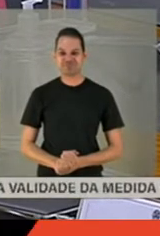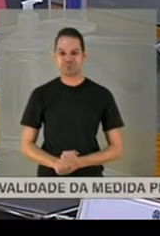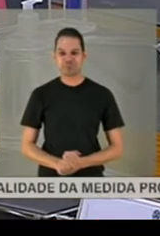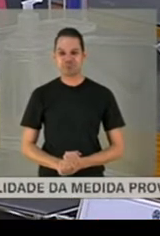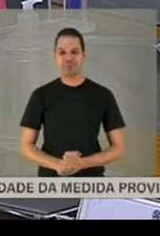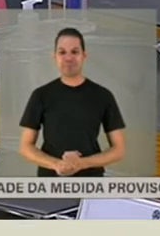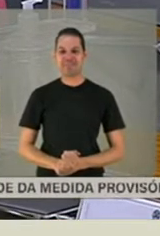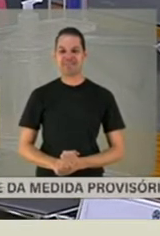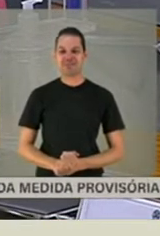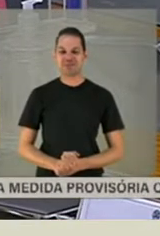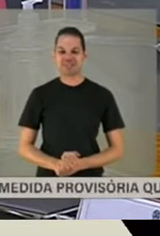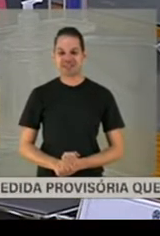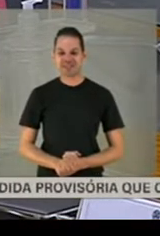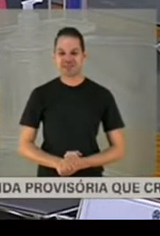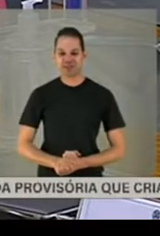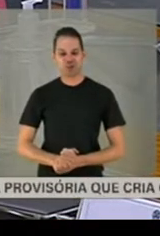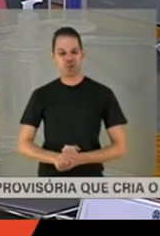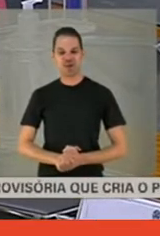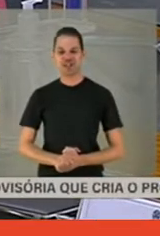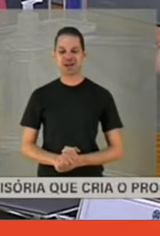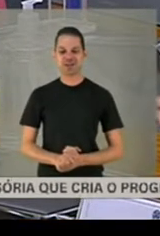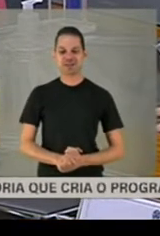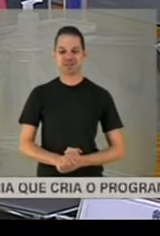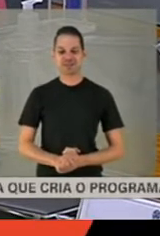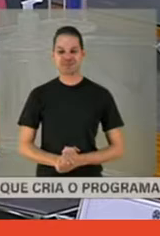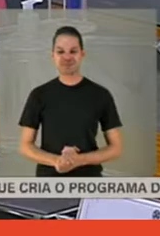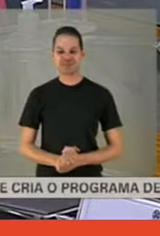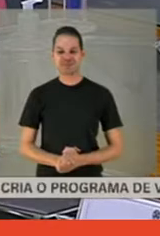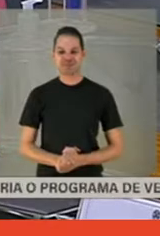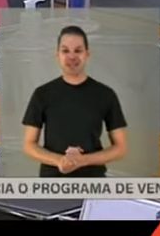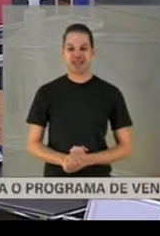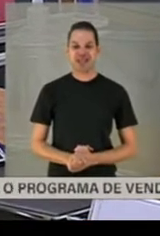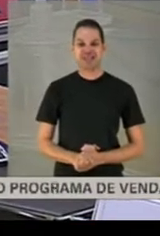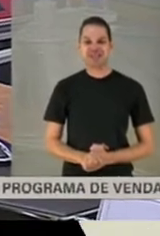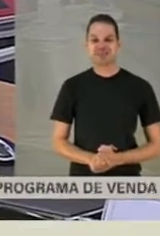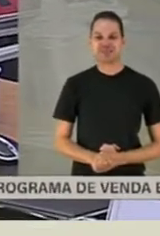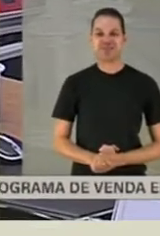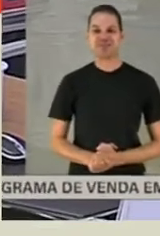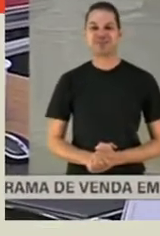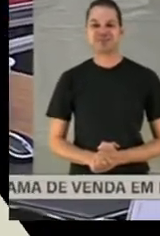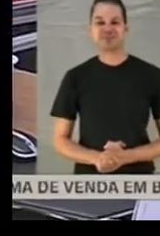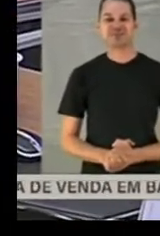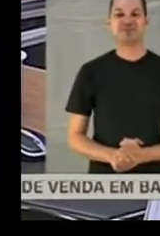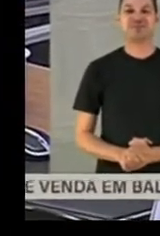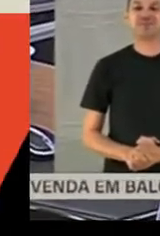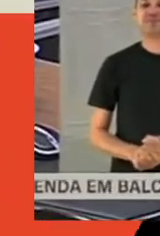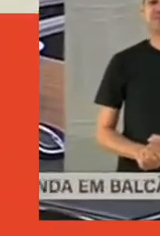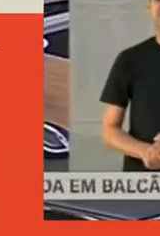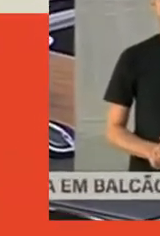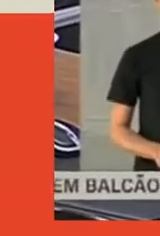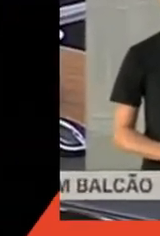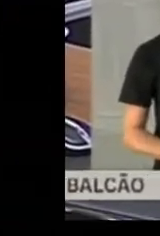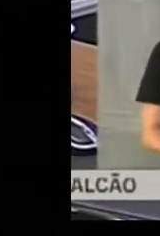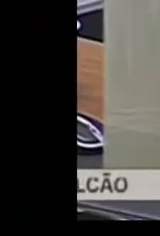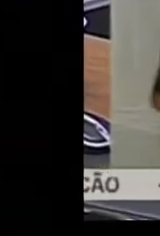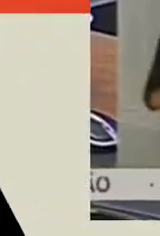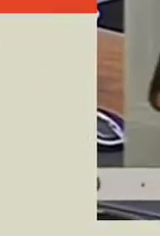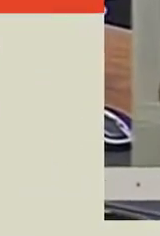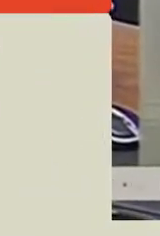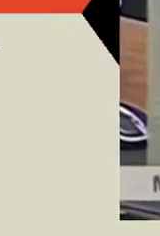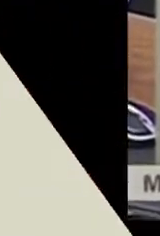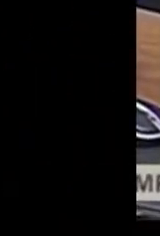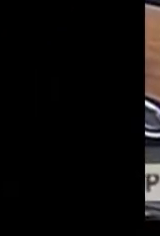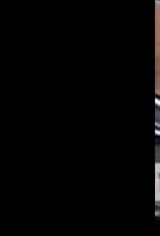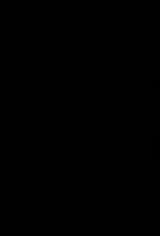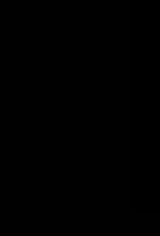A partir daí, pensei que eu não poderia mais ficar sem ela. Assim como, para ela, ela não poderia ficar sem